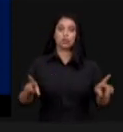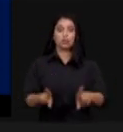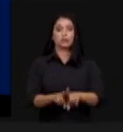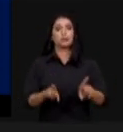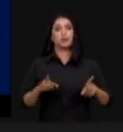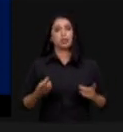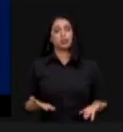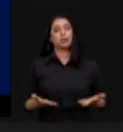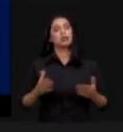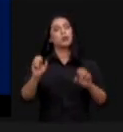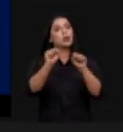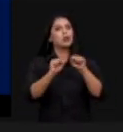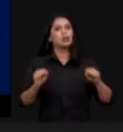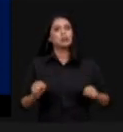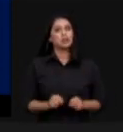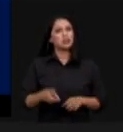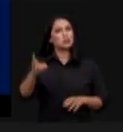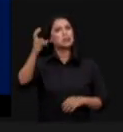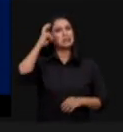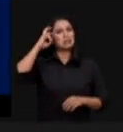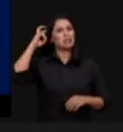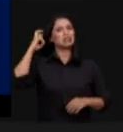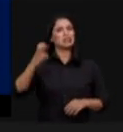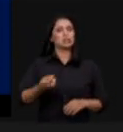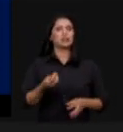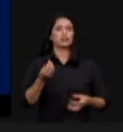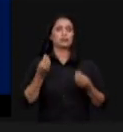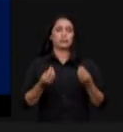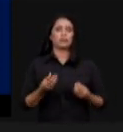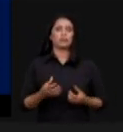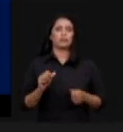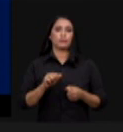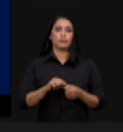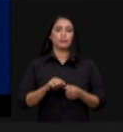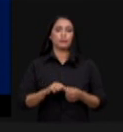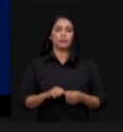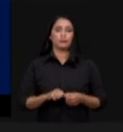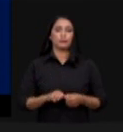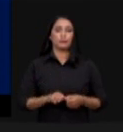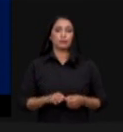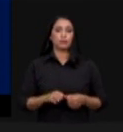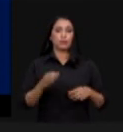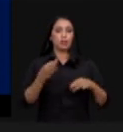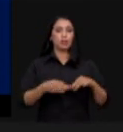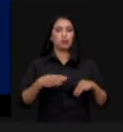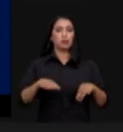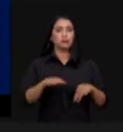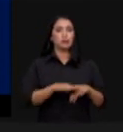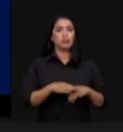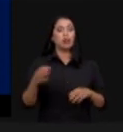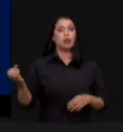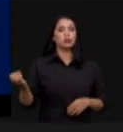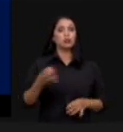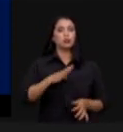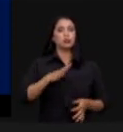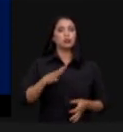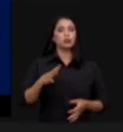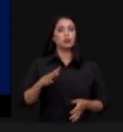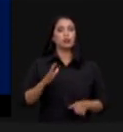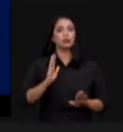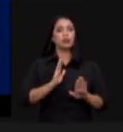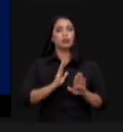um sistema muito inteligente de produção. E, ministro, nós estamos agora fazendo uma nova revolução,